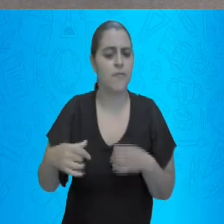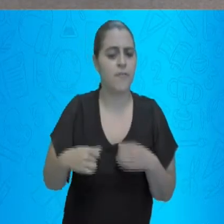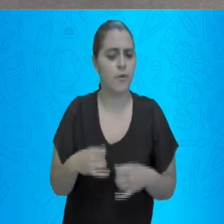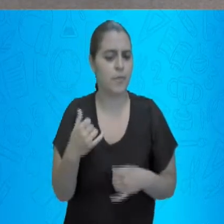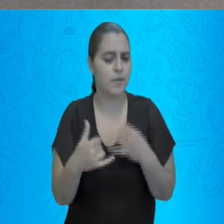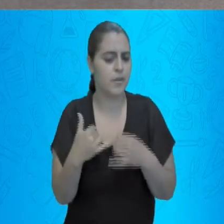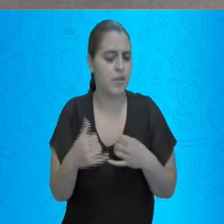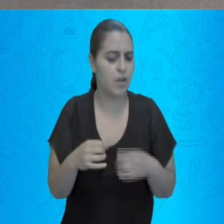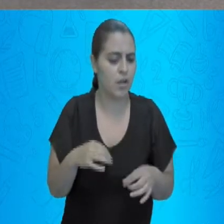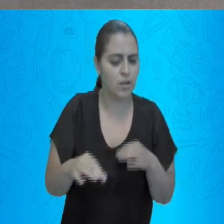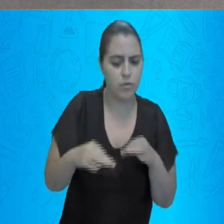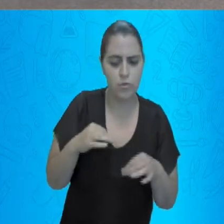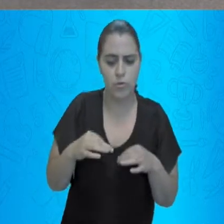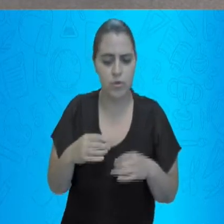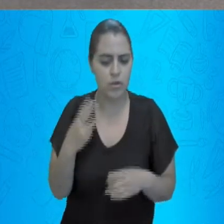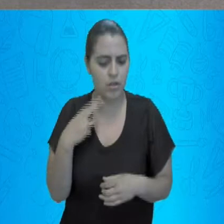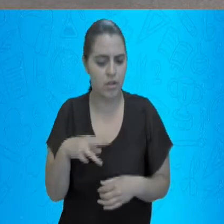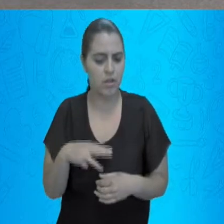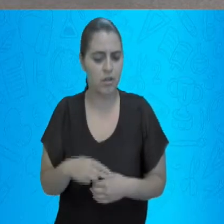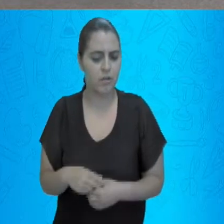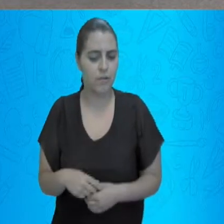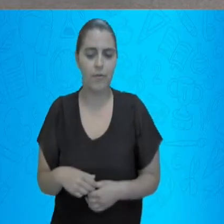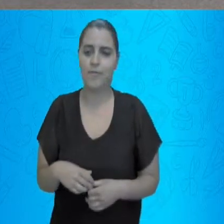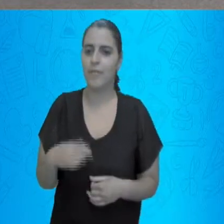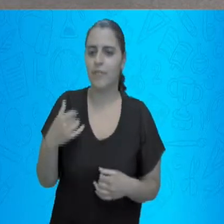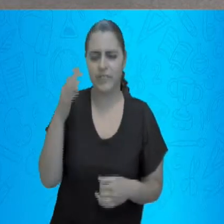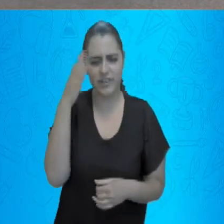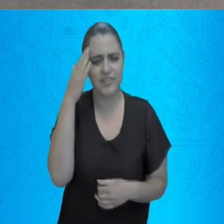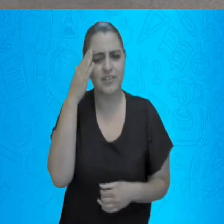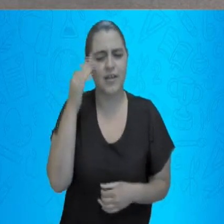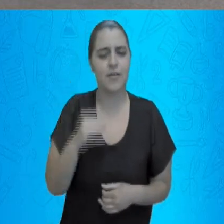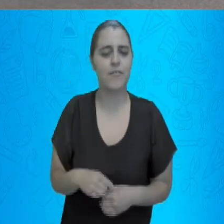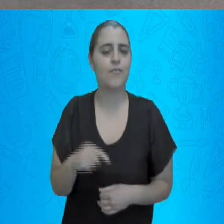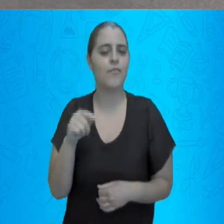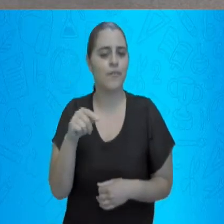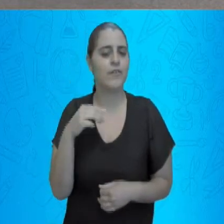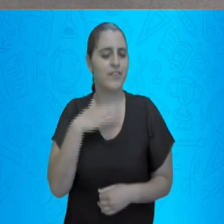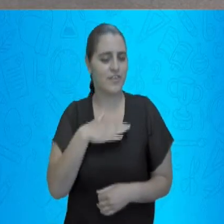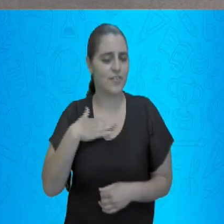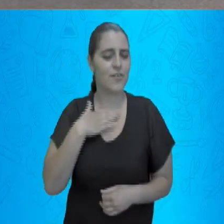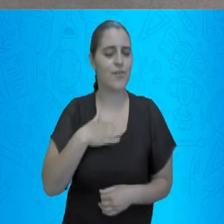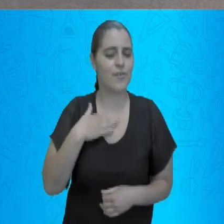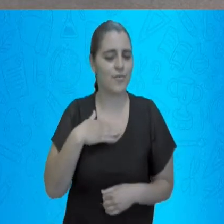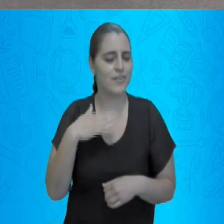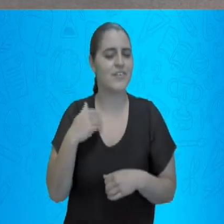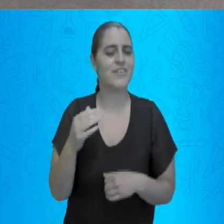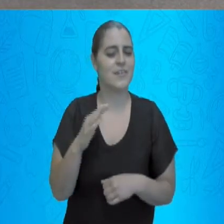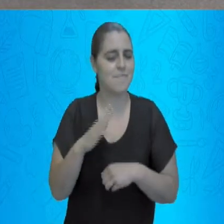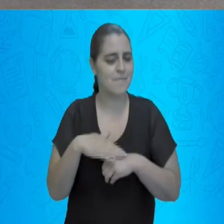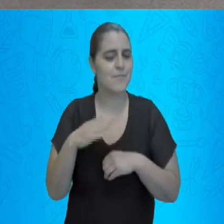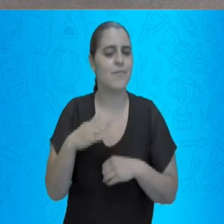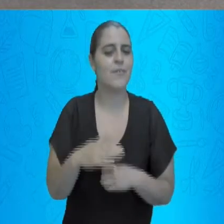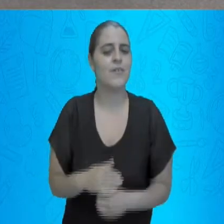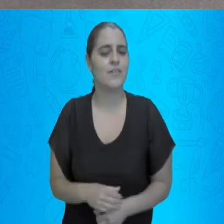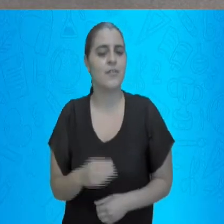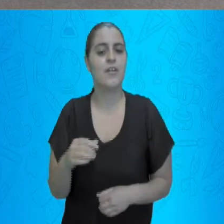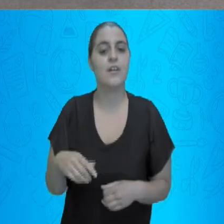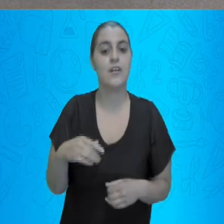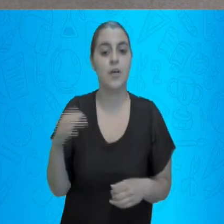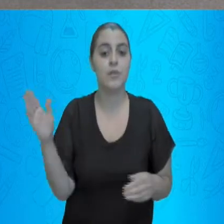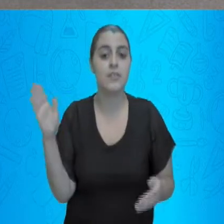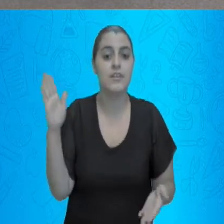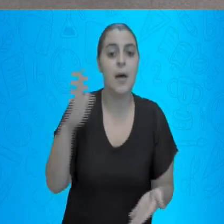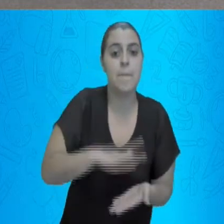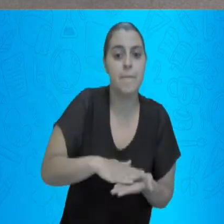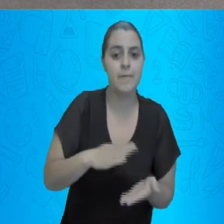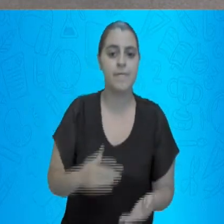jogo. E eu acho que vocês bem sabem que jogo é esse, porque vocês gostam muito de brincar no recreio, que é o tapão,